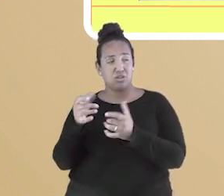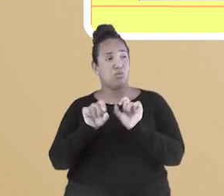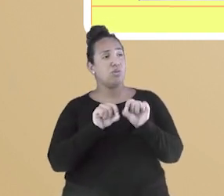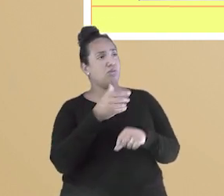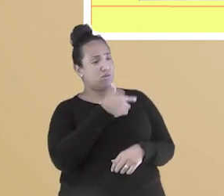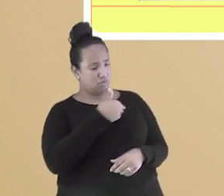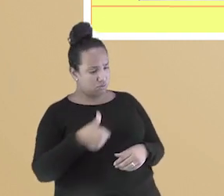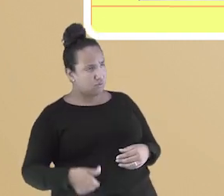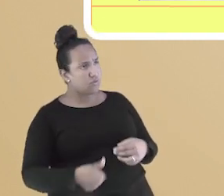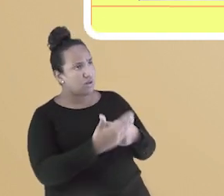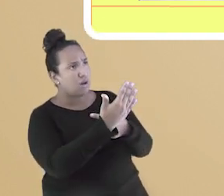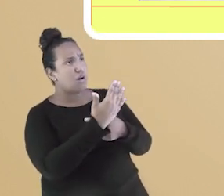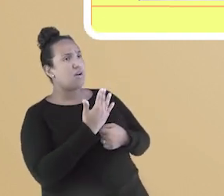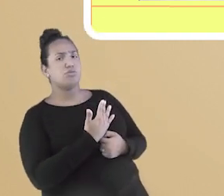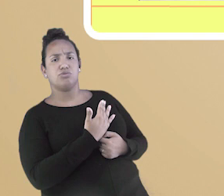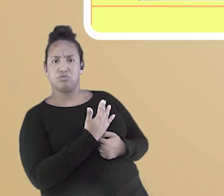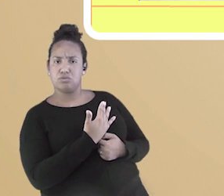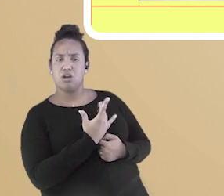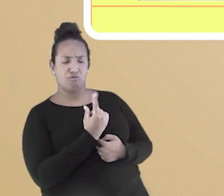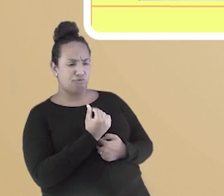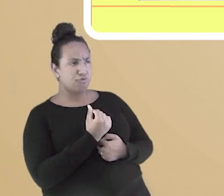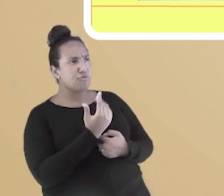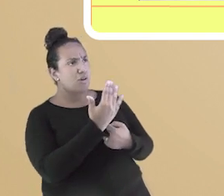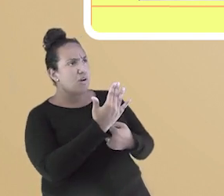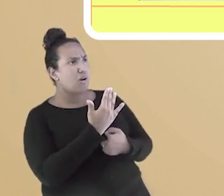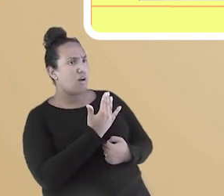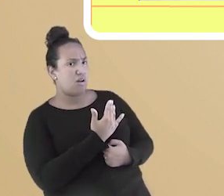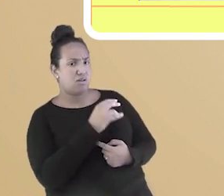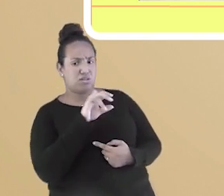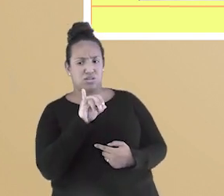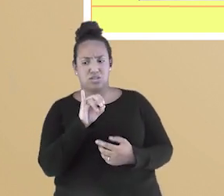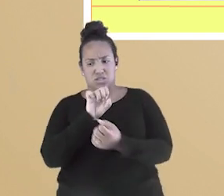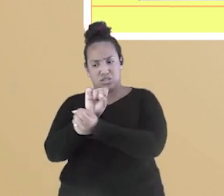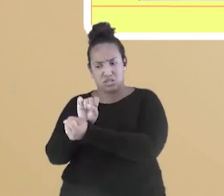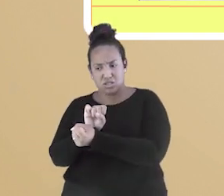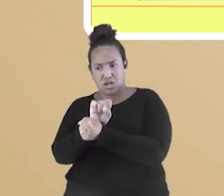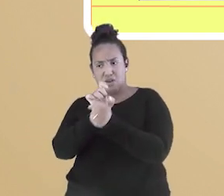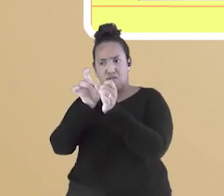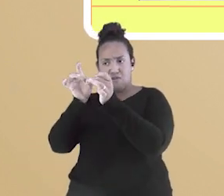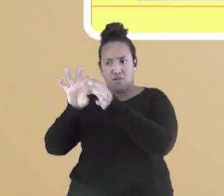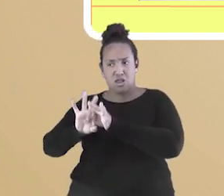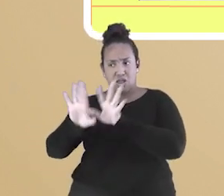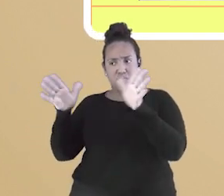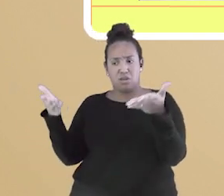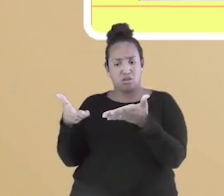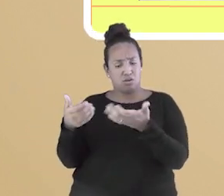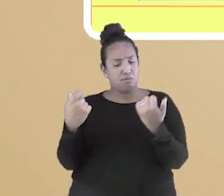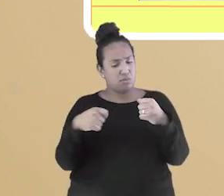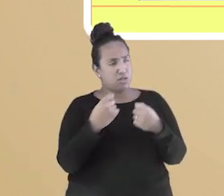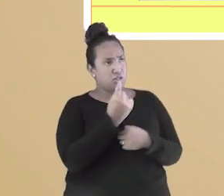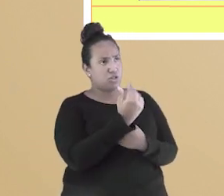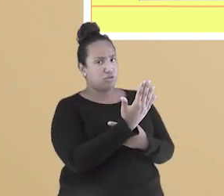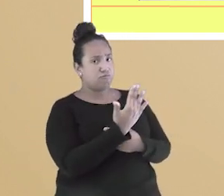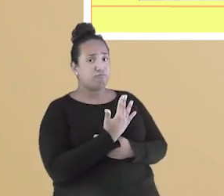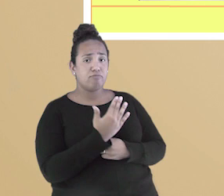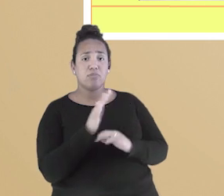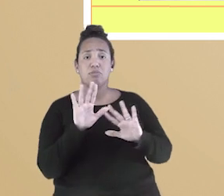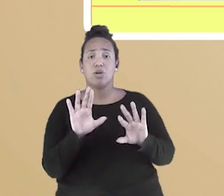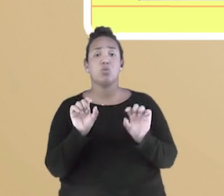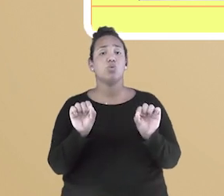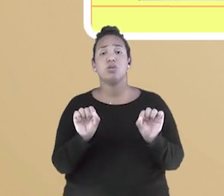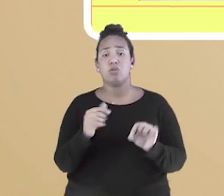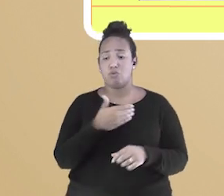indenização referente a cada escravo que foi liberto. A verdade é que o governo brasileiro não tinha dinheiro para pagar essa